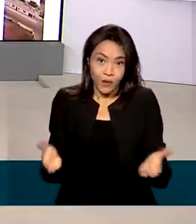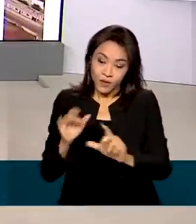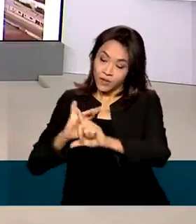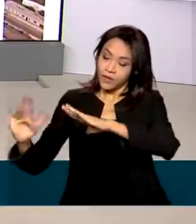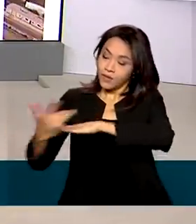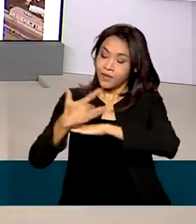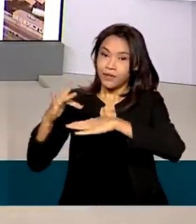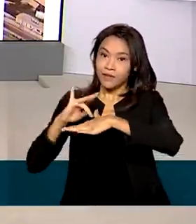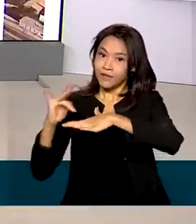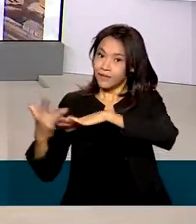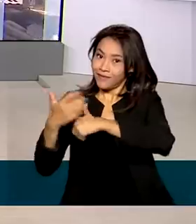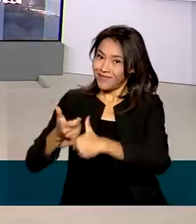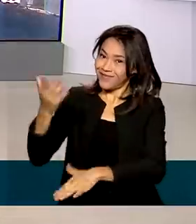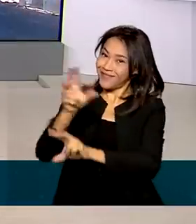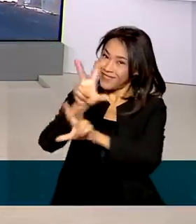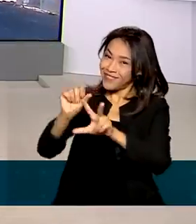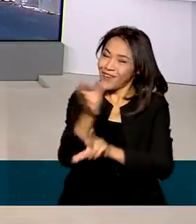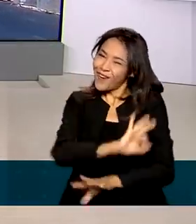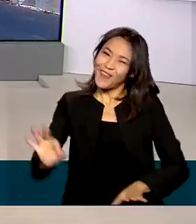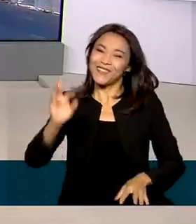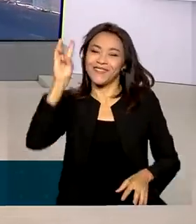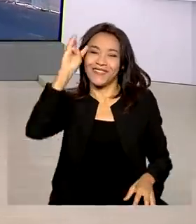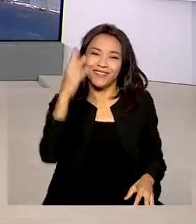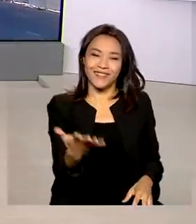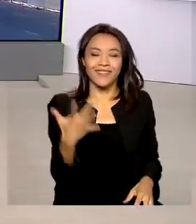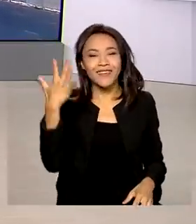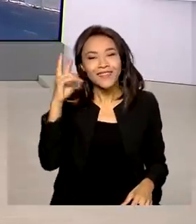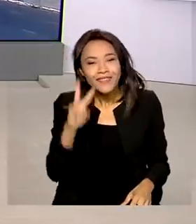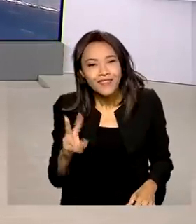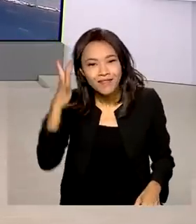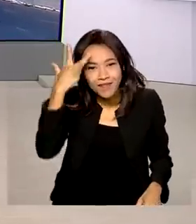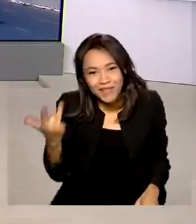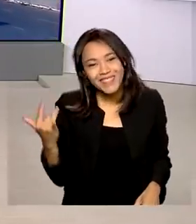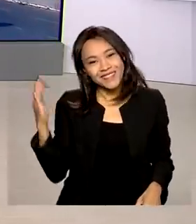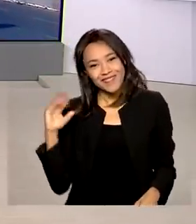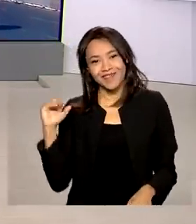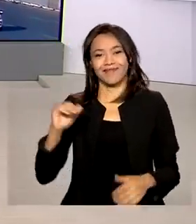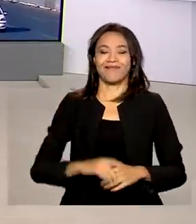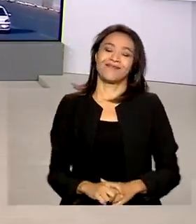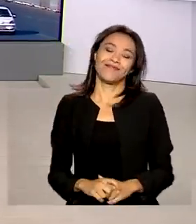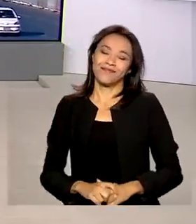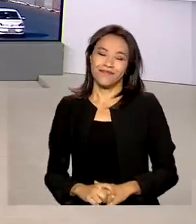sociais da TV Brasil. Uma ótima terça-feira para você e a gente se vê amanhã. Até lá!